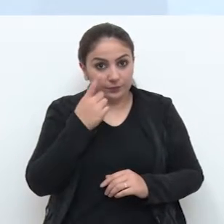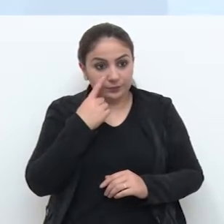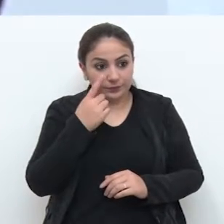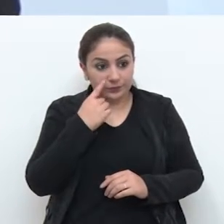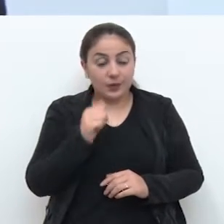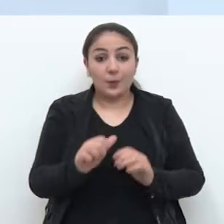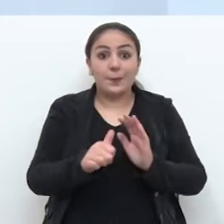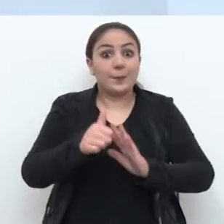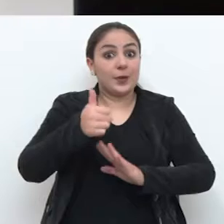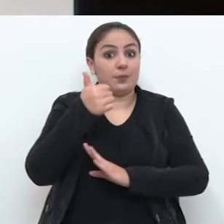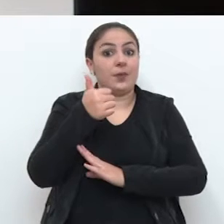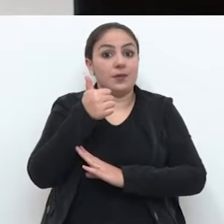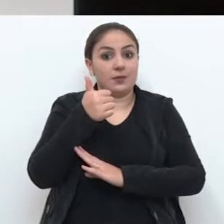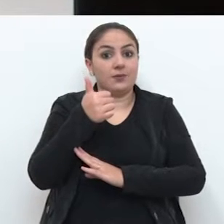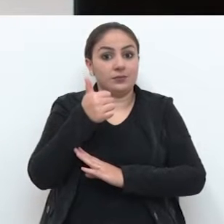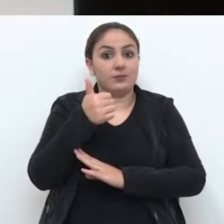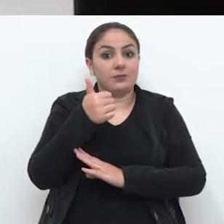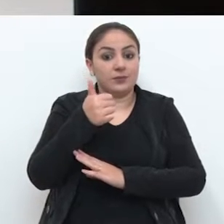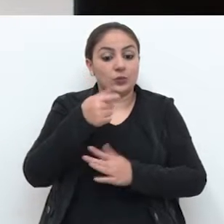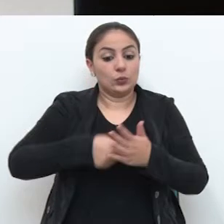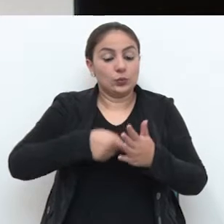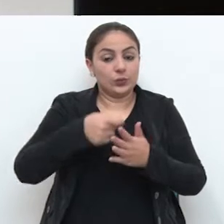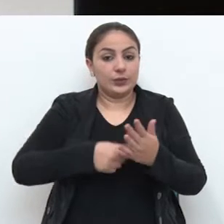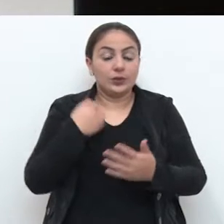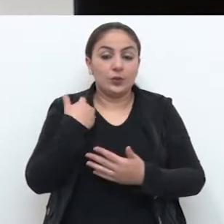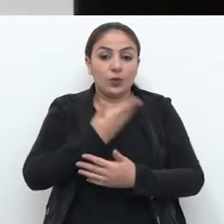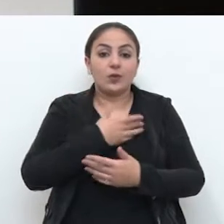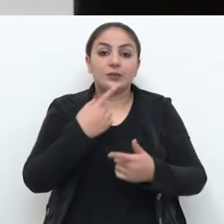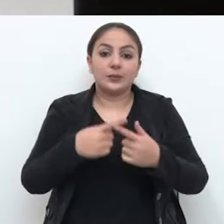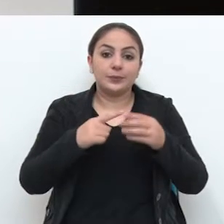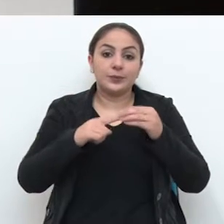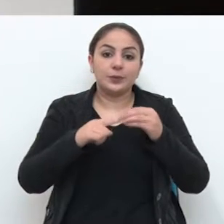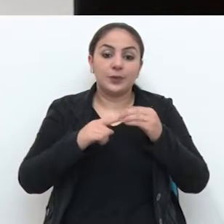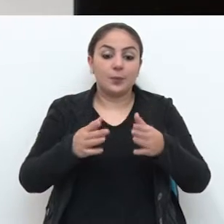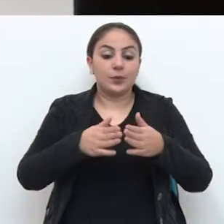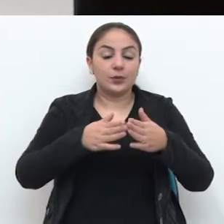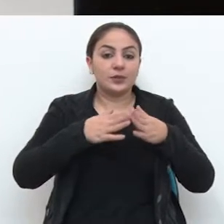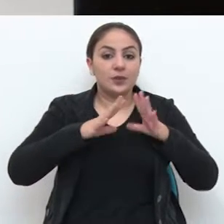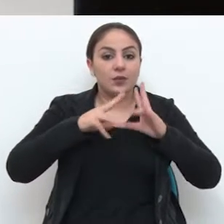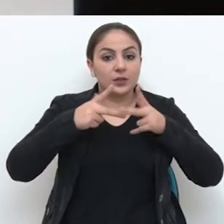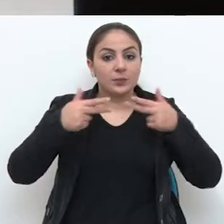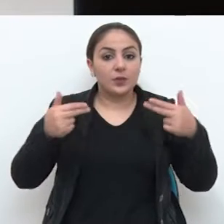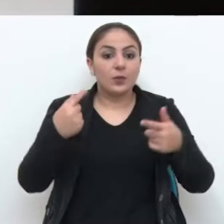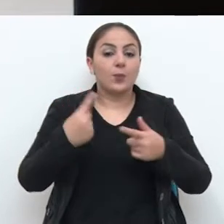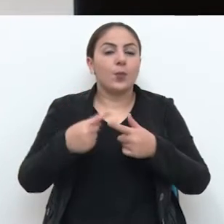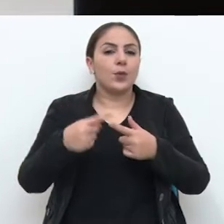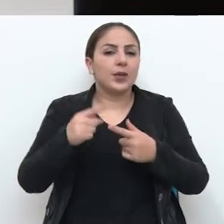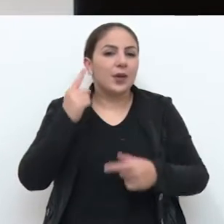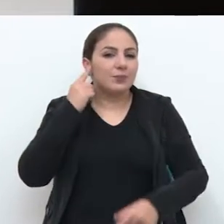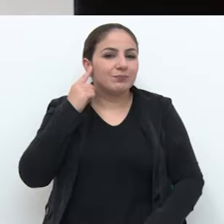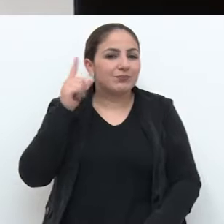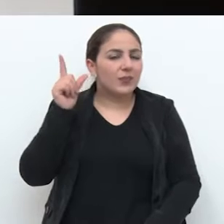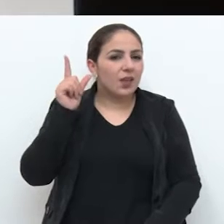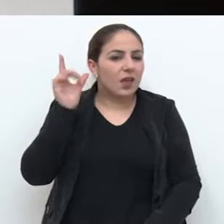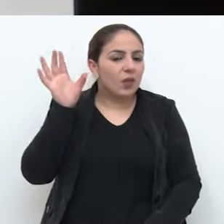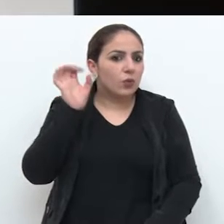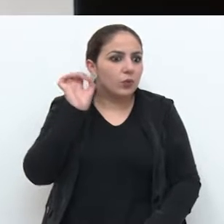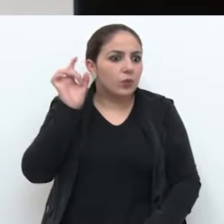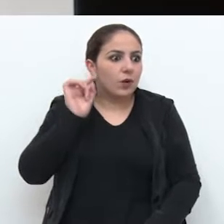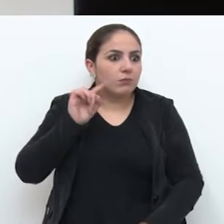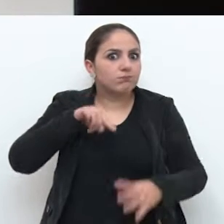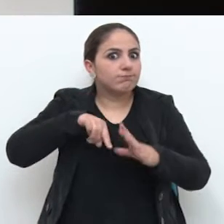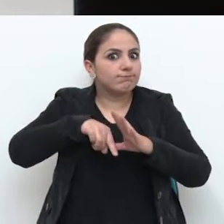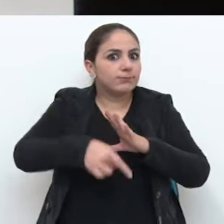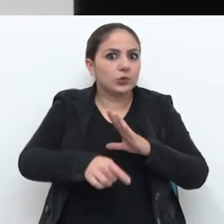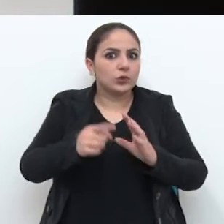Com certeza, o primeiro passo nosso é a questão em defesa dos animais por ter a audição muito